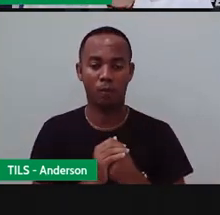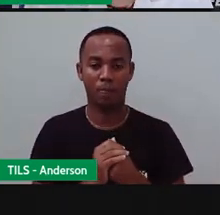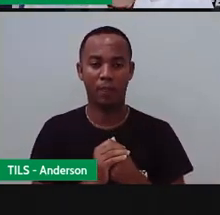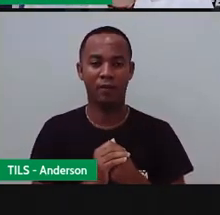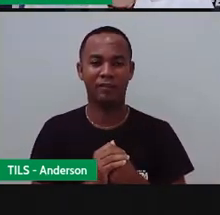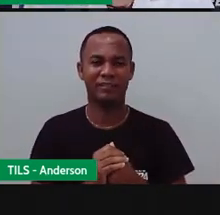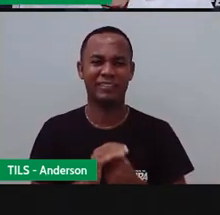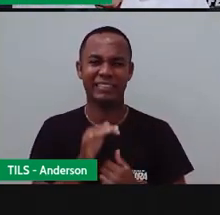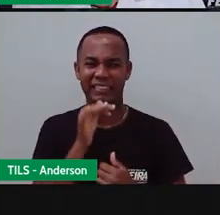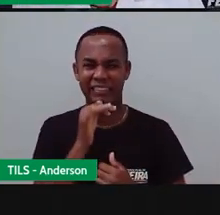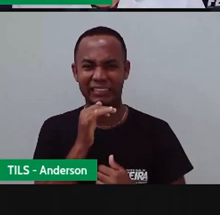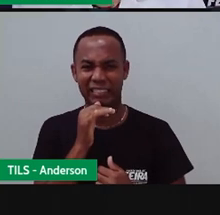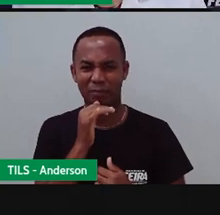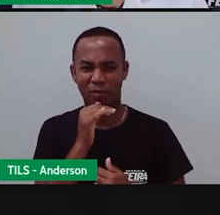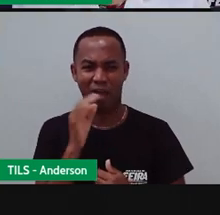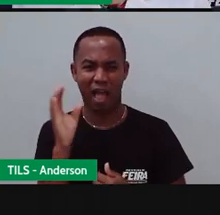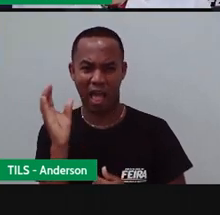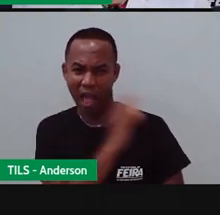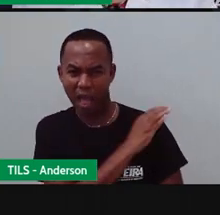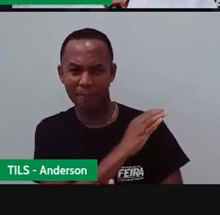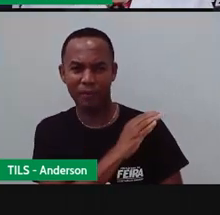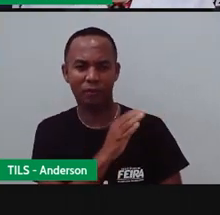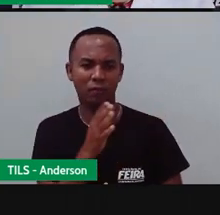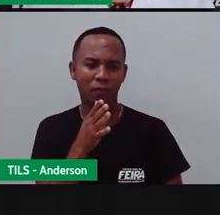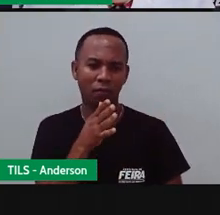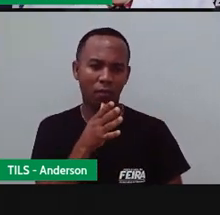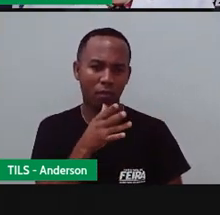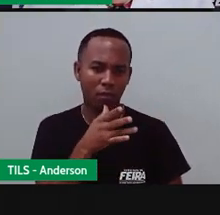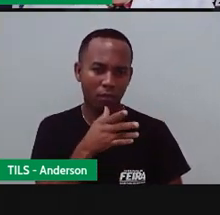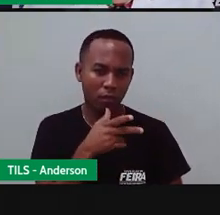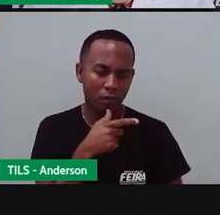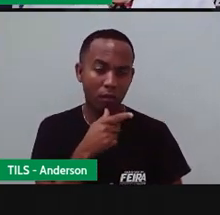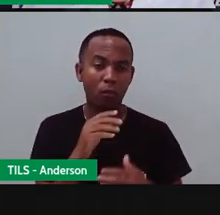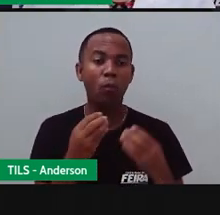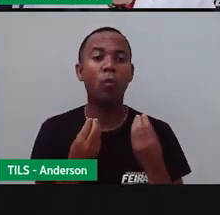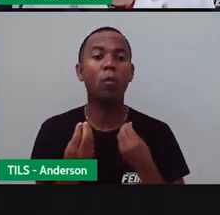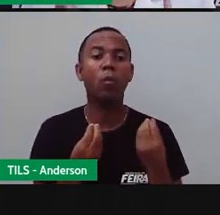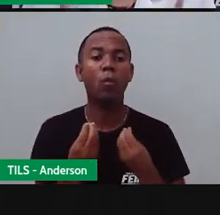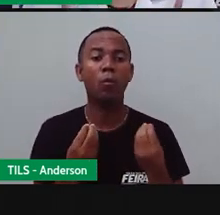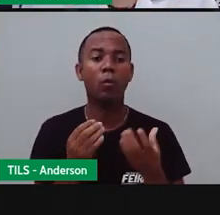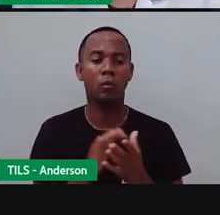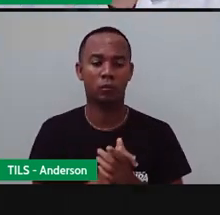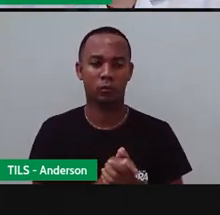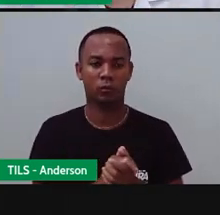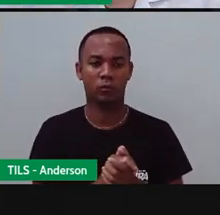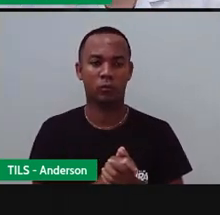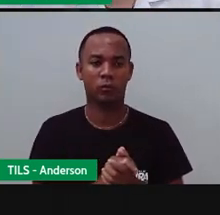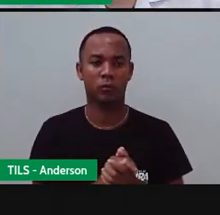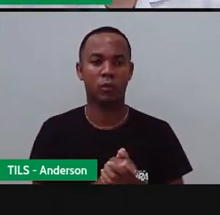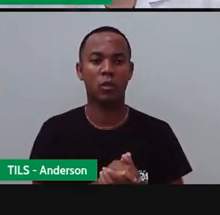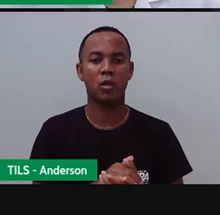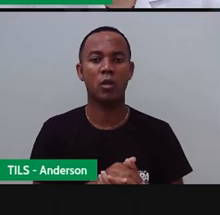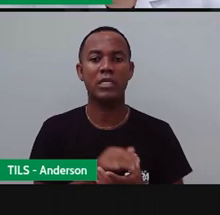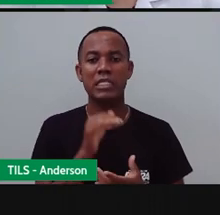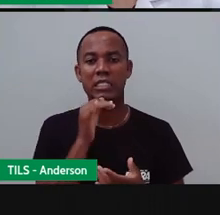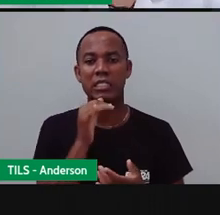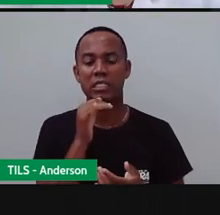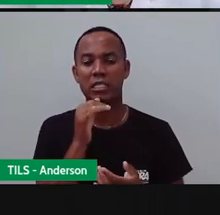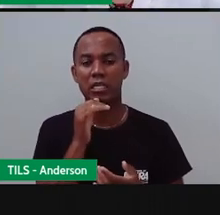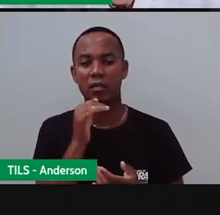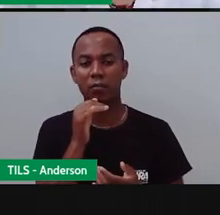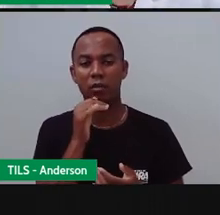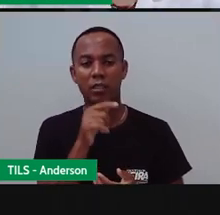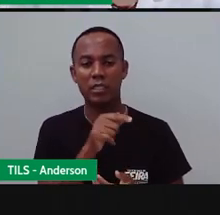tá passando o tempo? Rápido? Devagar? E aí? Como é que está a sua rotina diária?